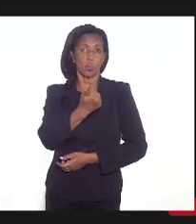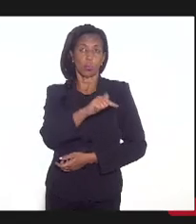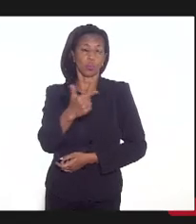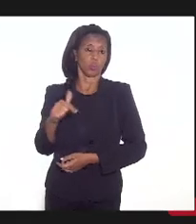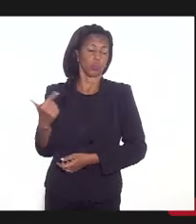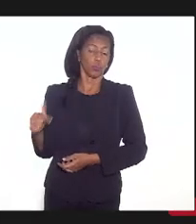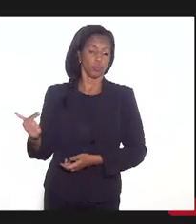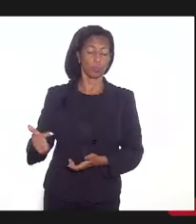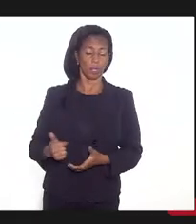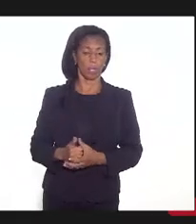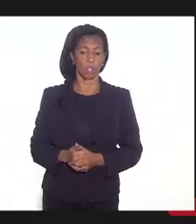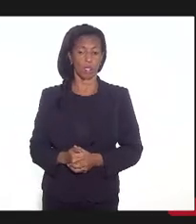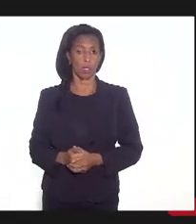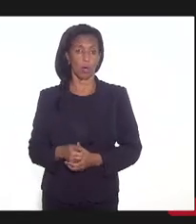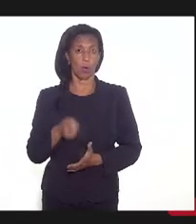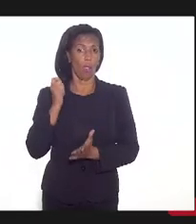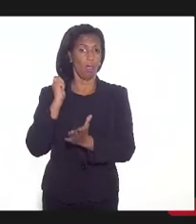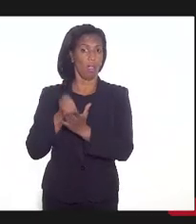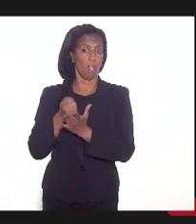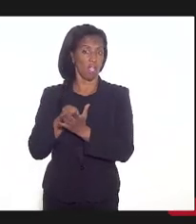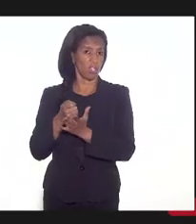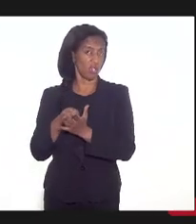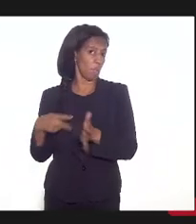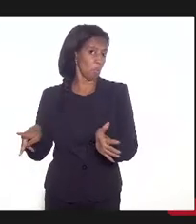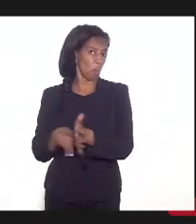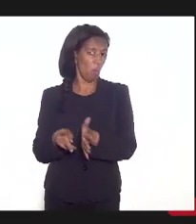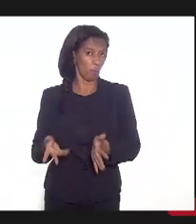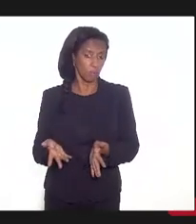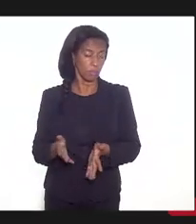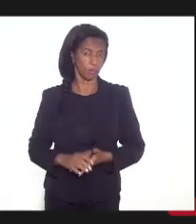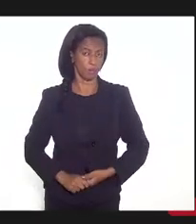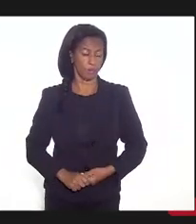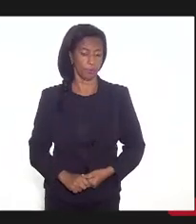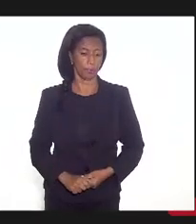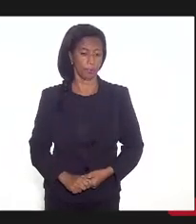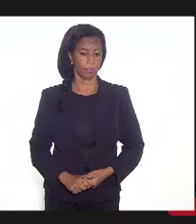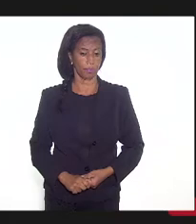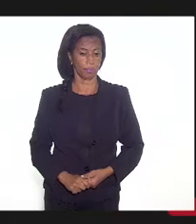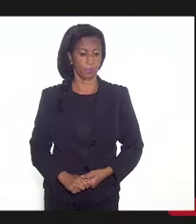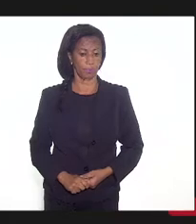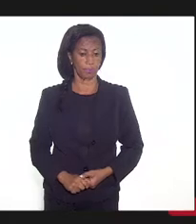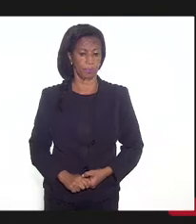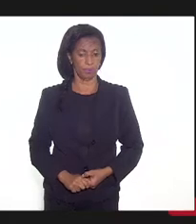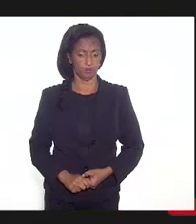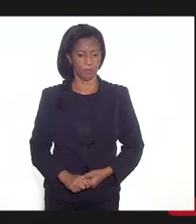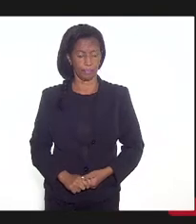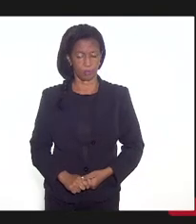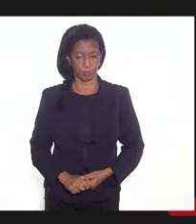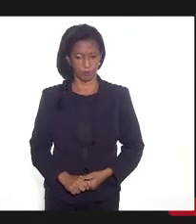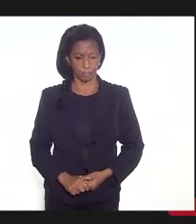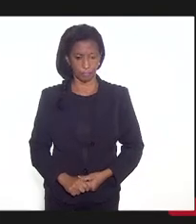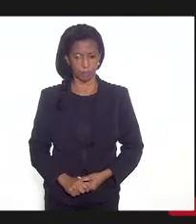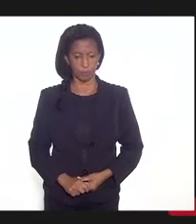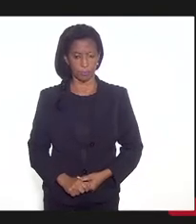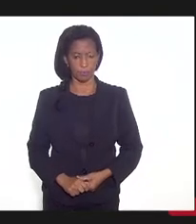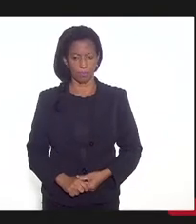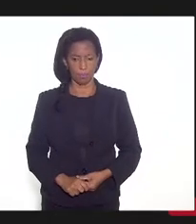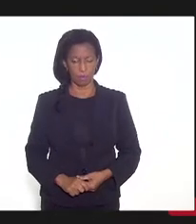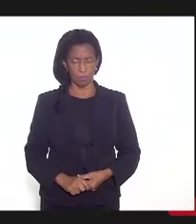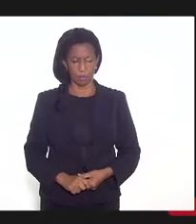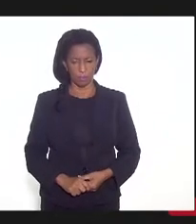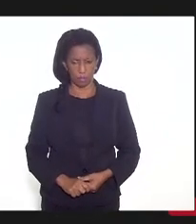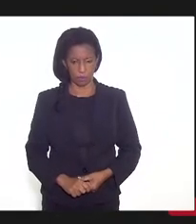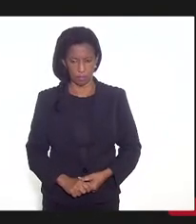sem o... sem um regime dessa natureza. Sim, claro. Só para deixar claro aqui,